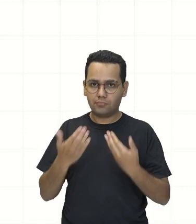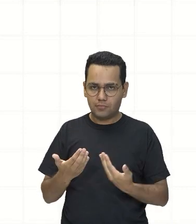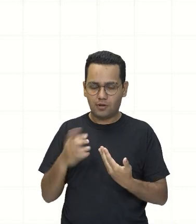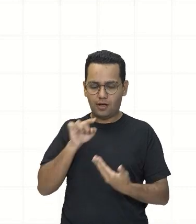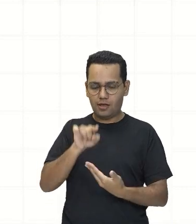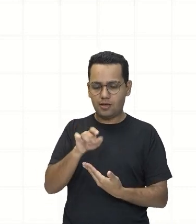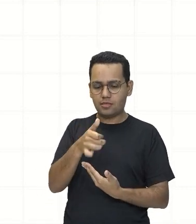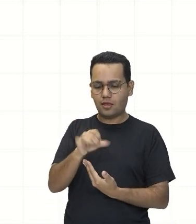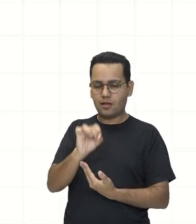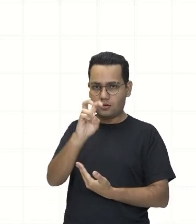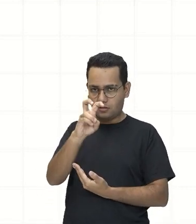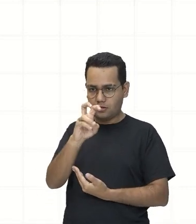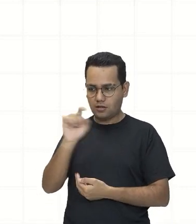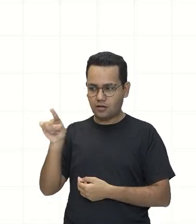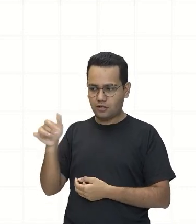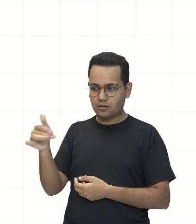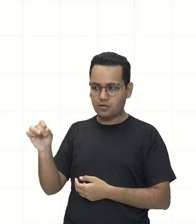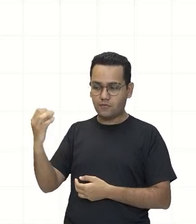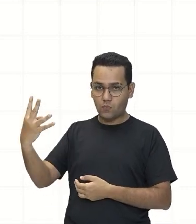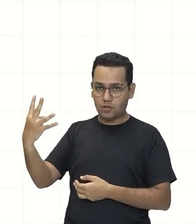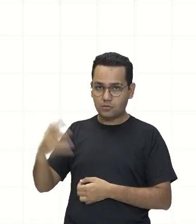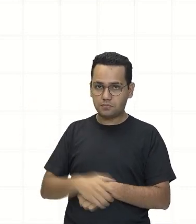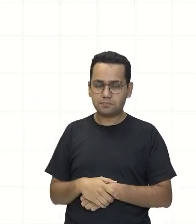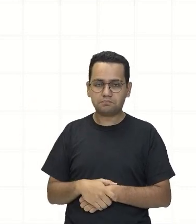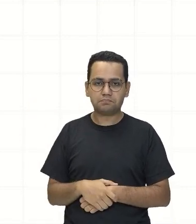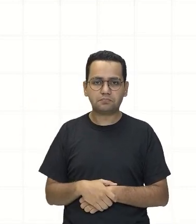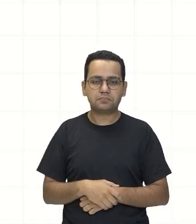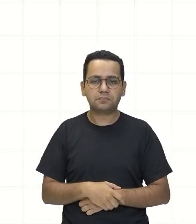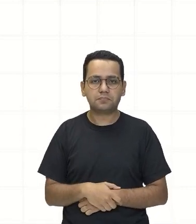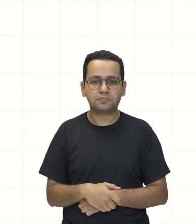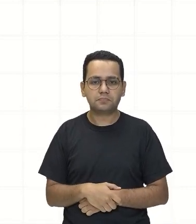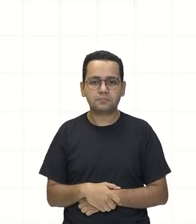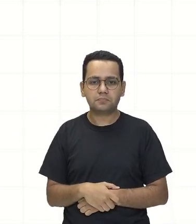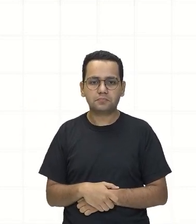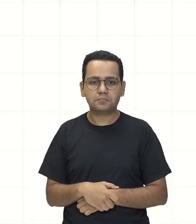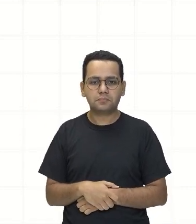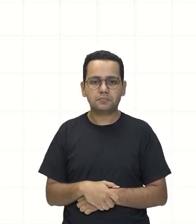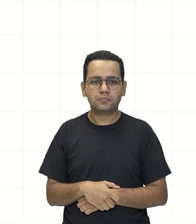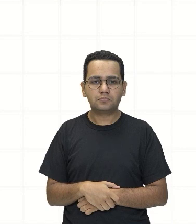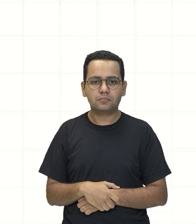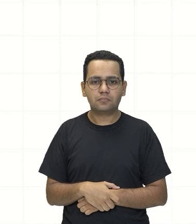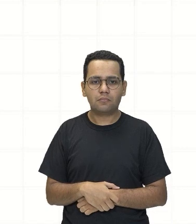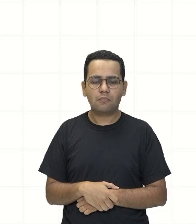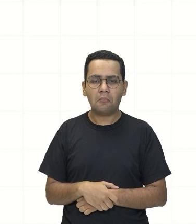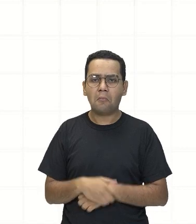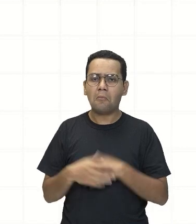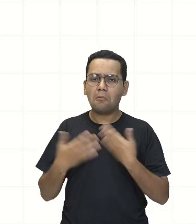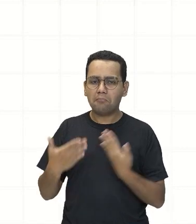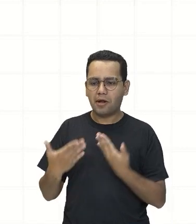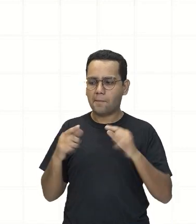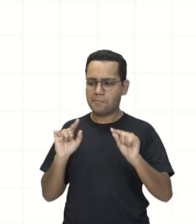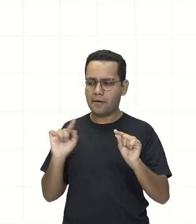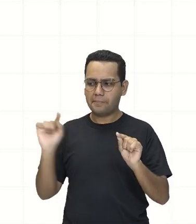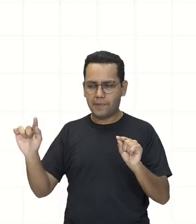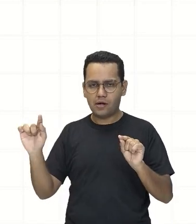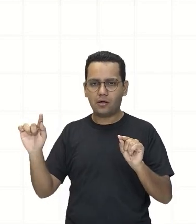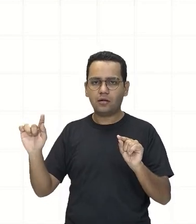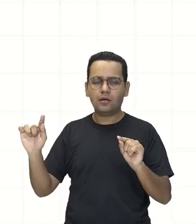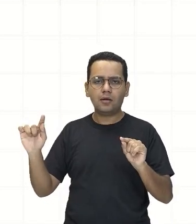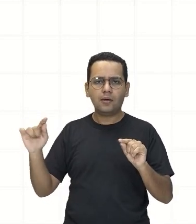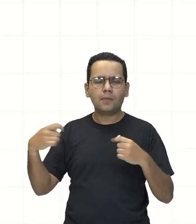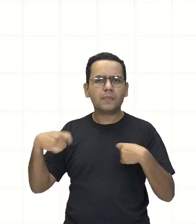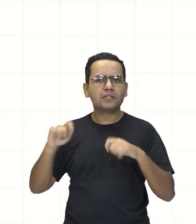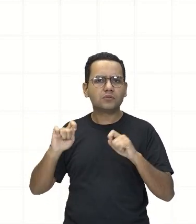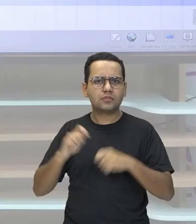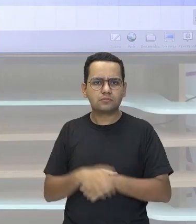5 E aqui eu tenho 10 elevado a 4 Então, do jeito como ela se encontra Você